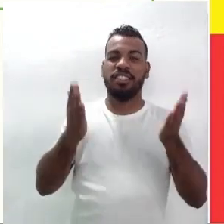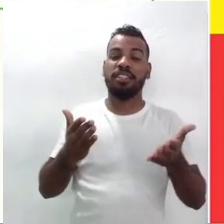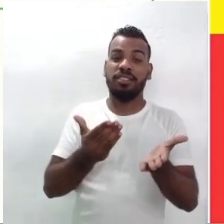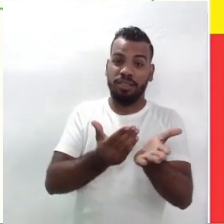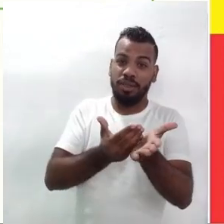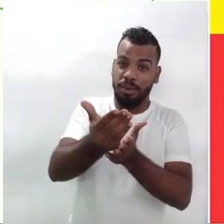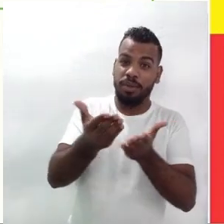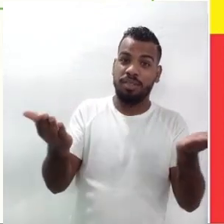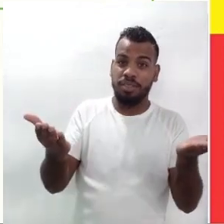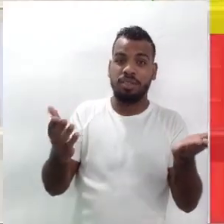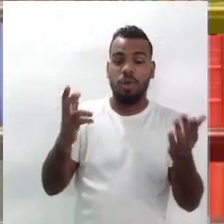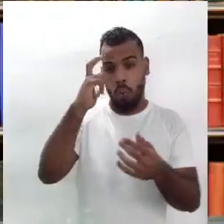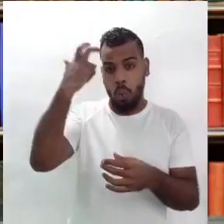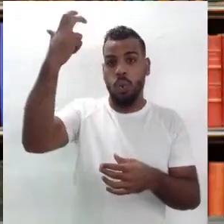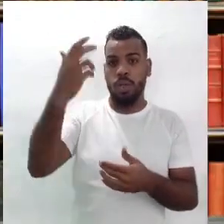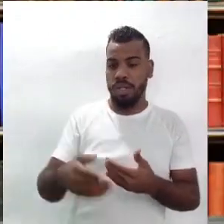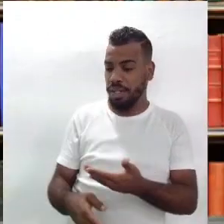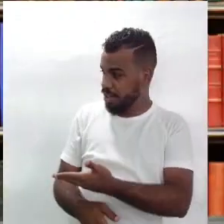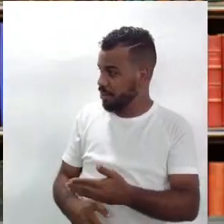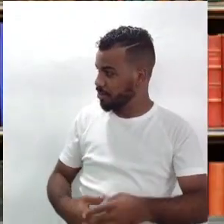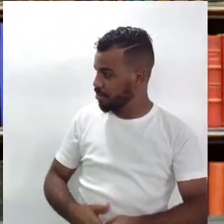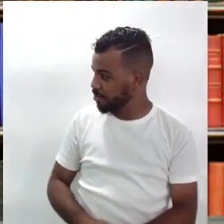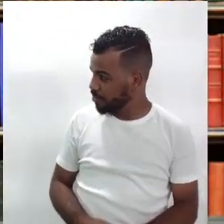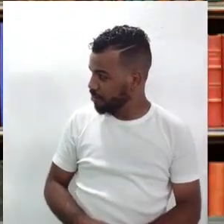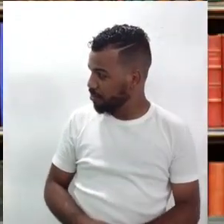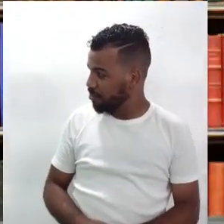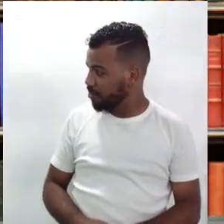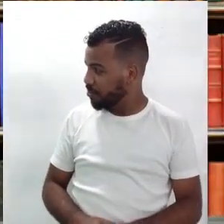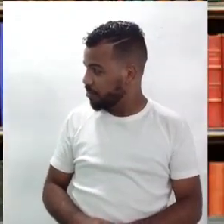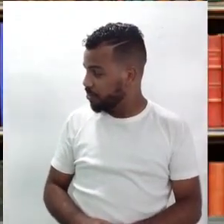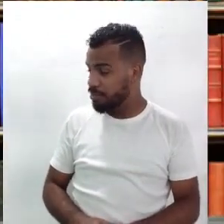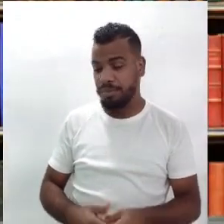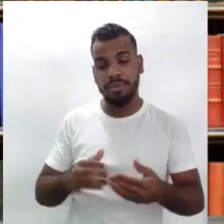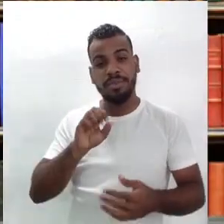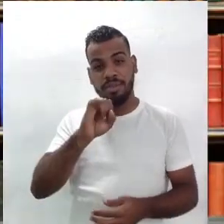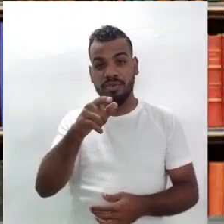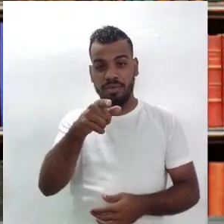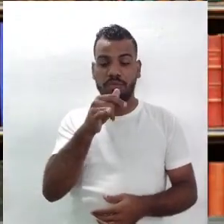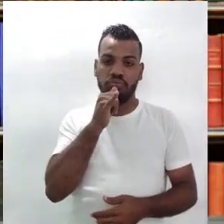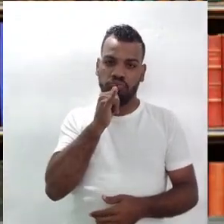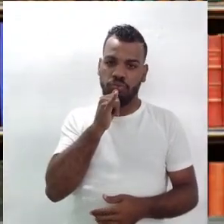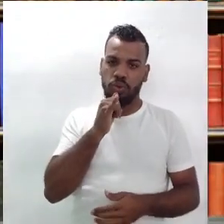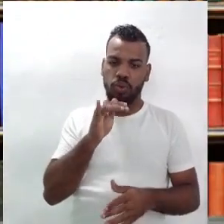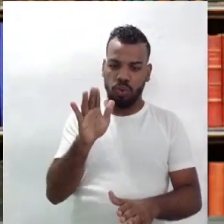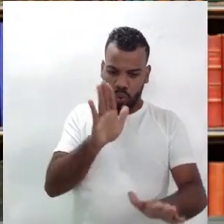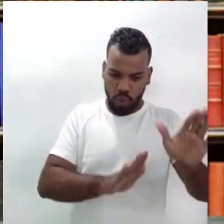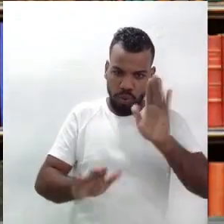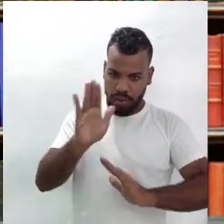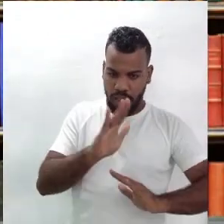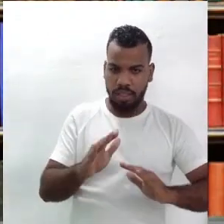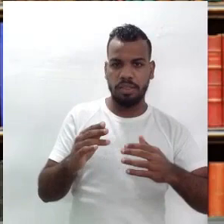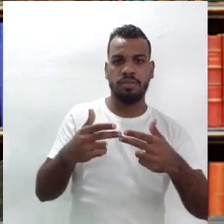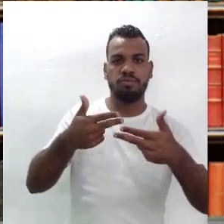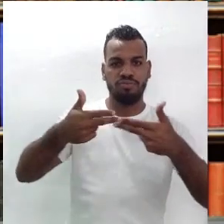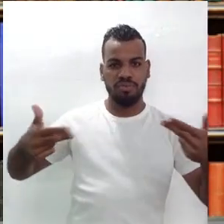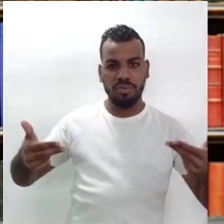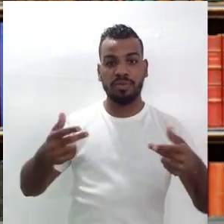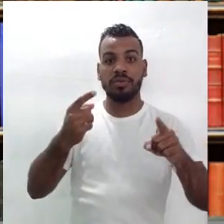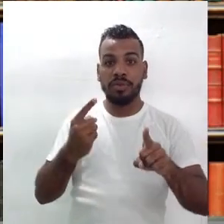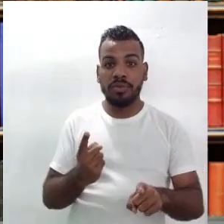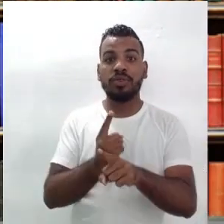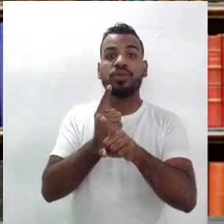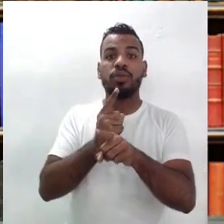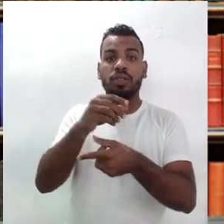aqui, muito, dentro dessa cultura. E se você observar com um pouco mais de cuidado, ele pega elementos universais e encontra e